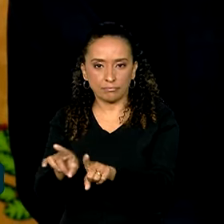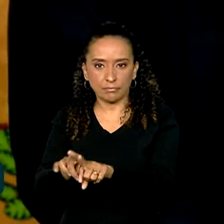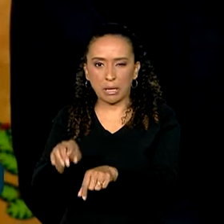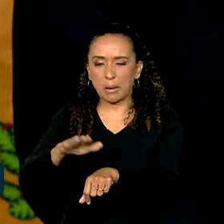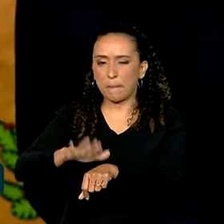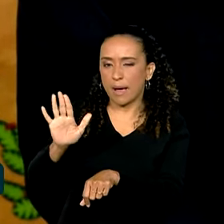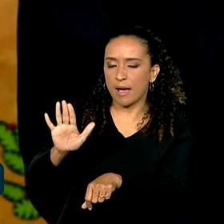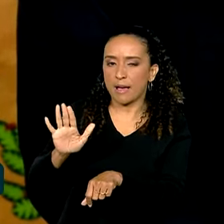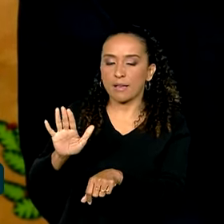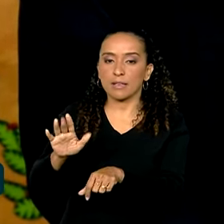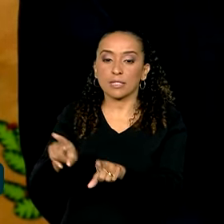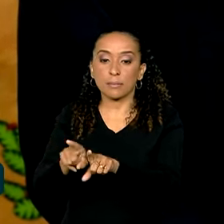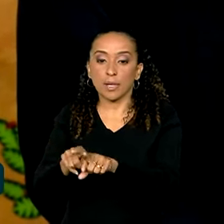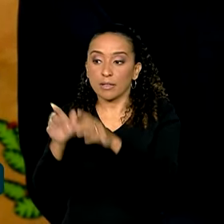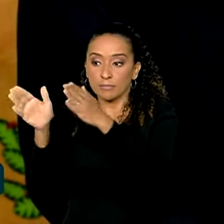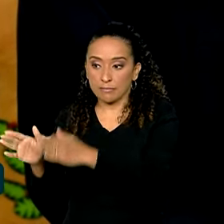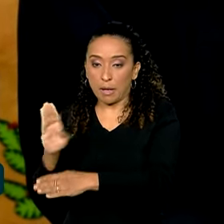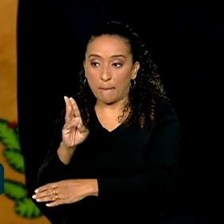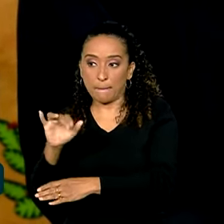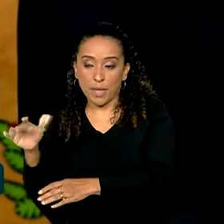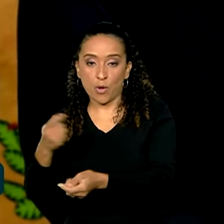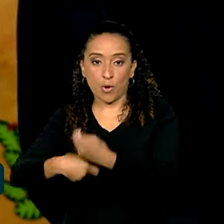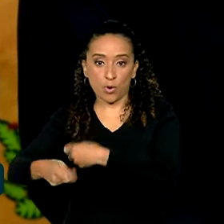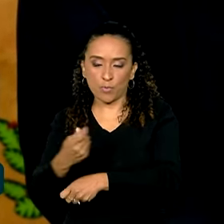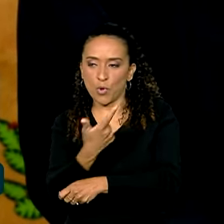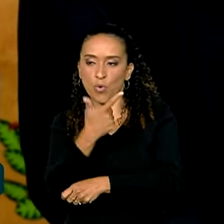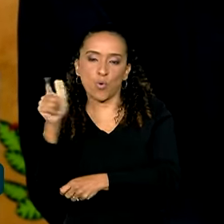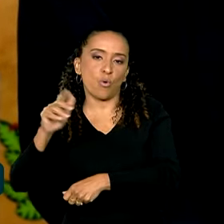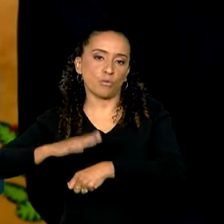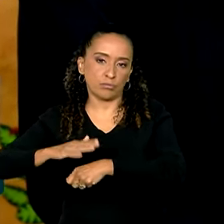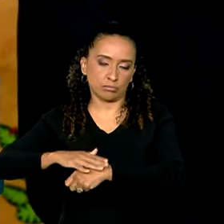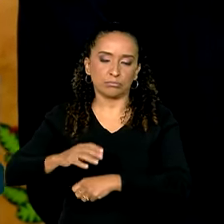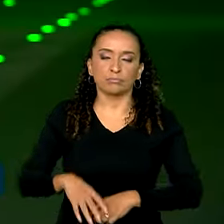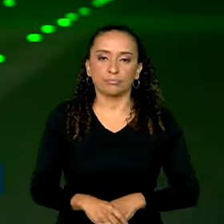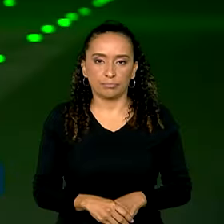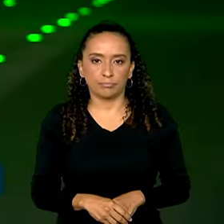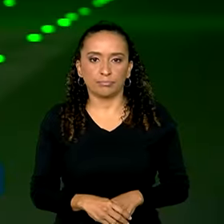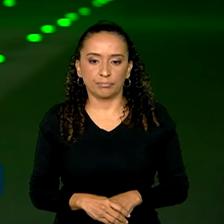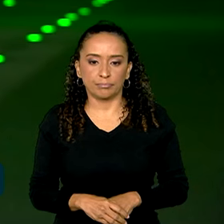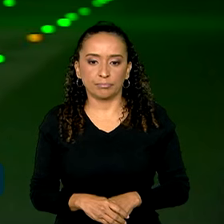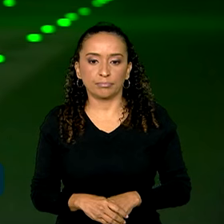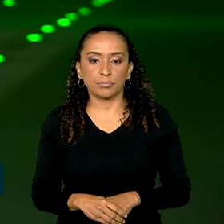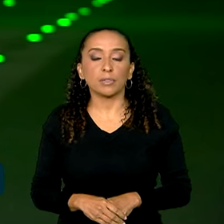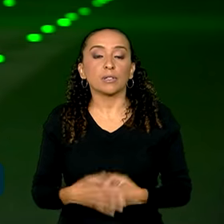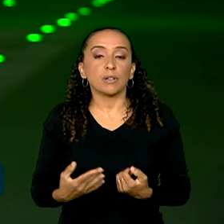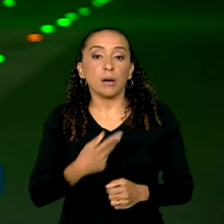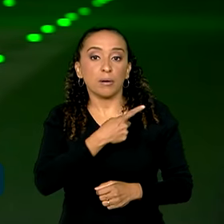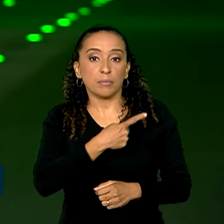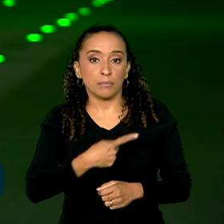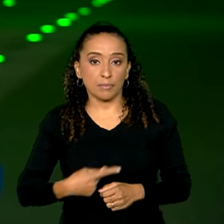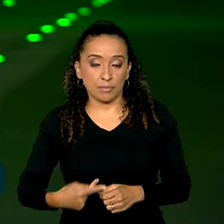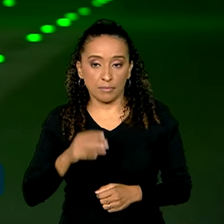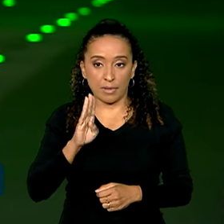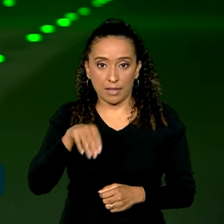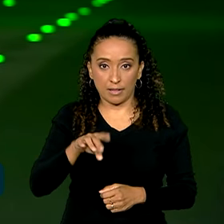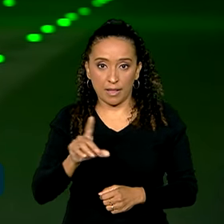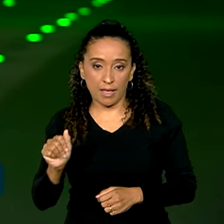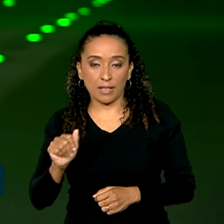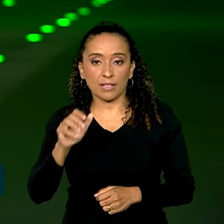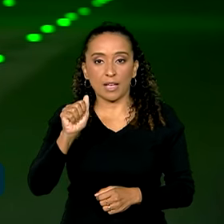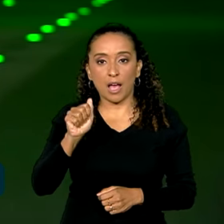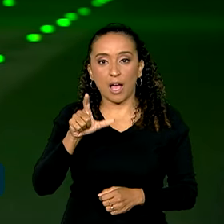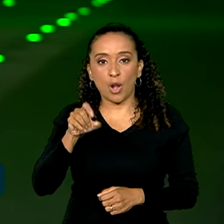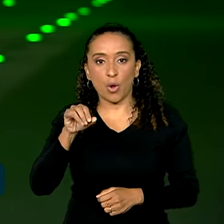mas também na parte de bioeconomia e outras ações. E o presidente do BNDES, Aloysio